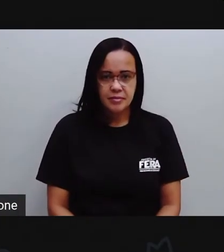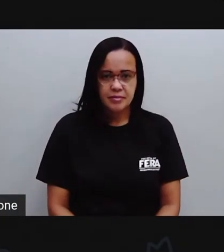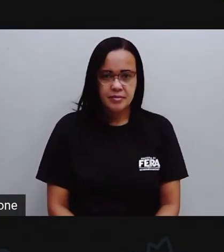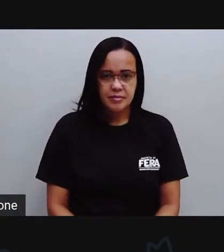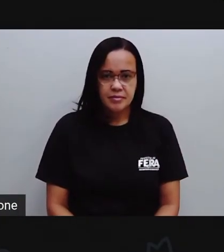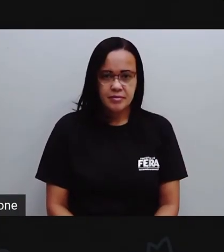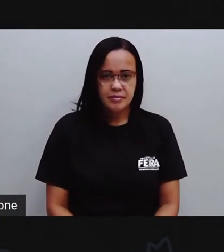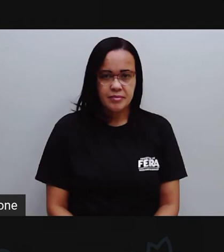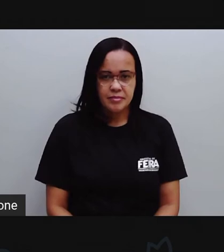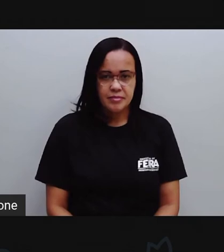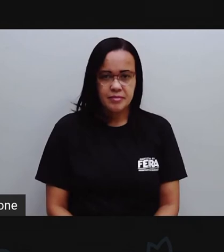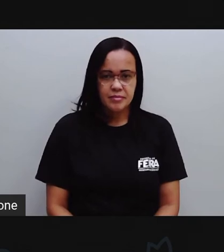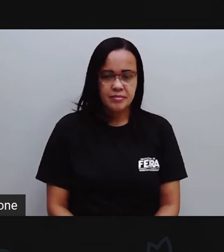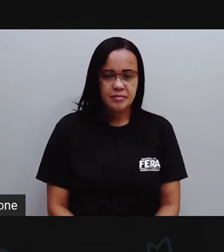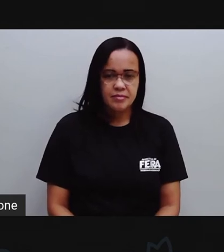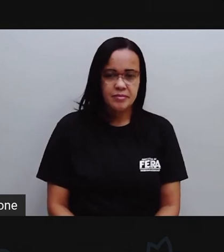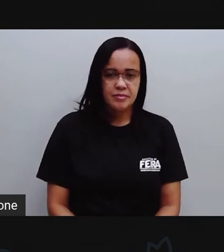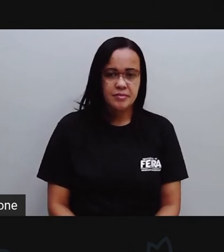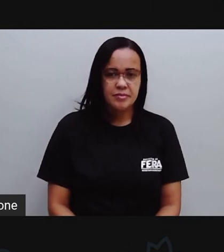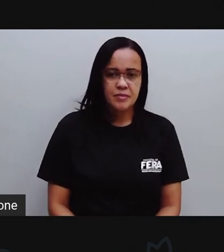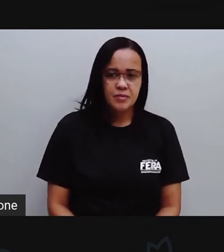Pra gente fazer uma atividade.